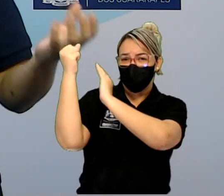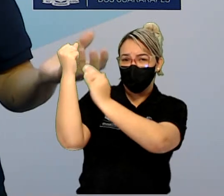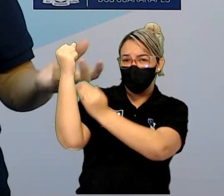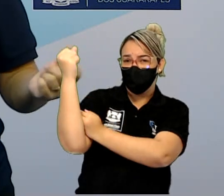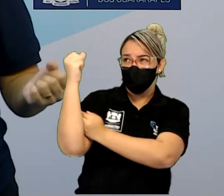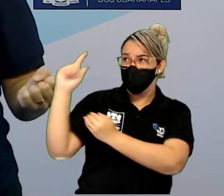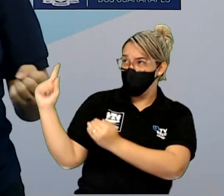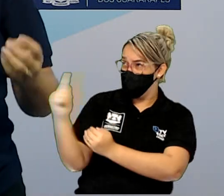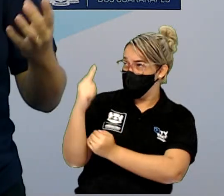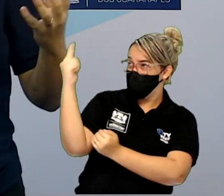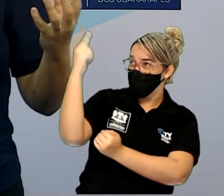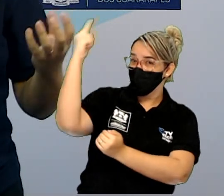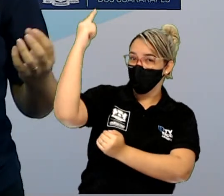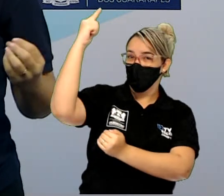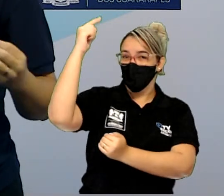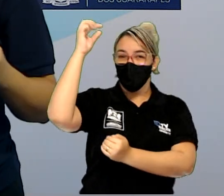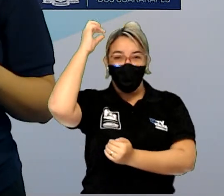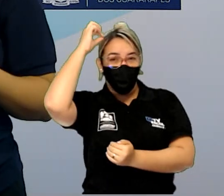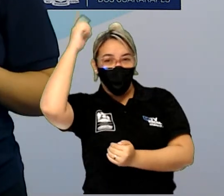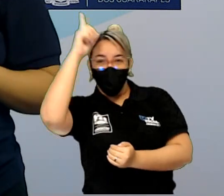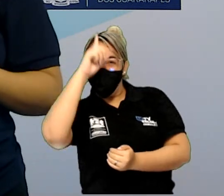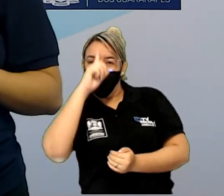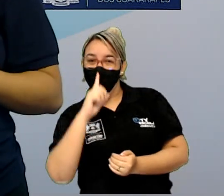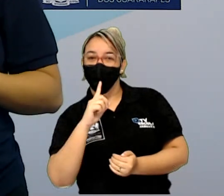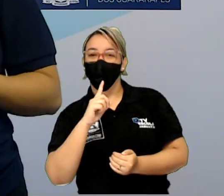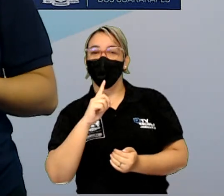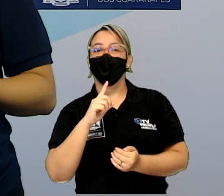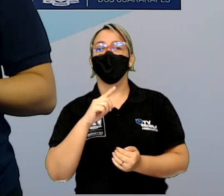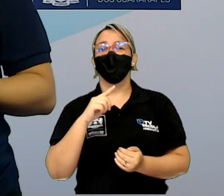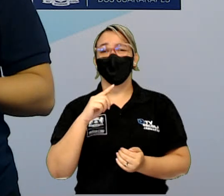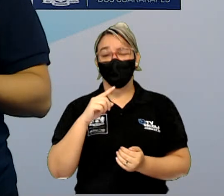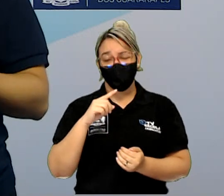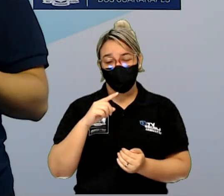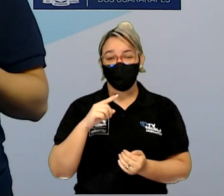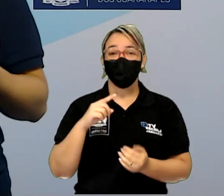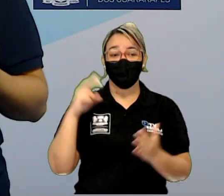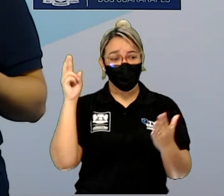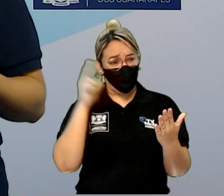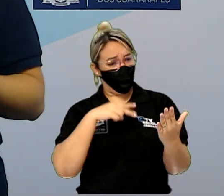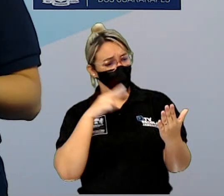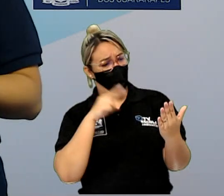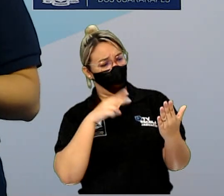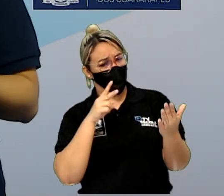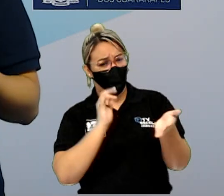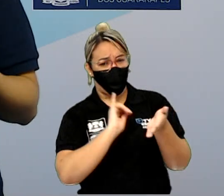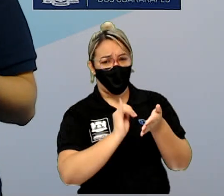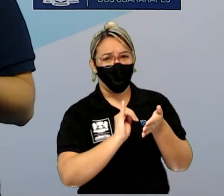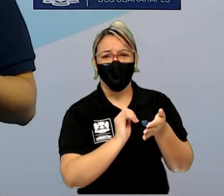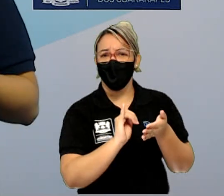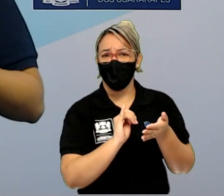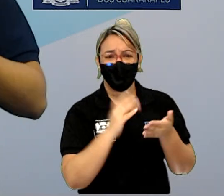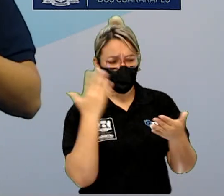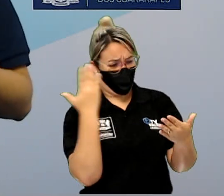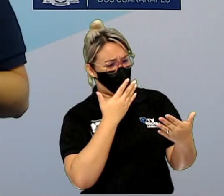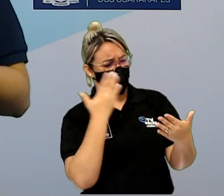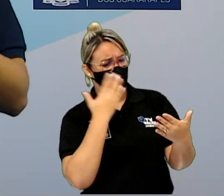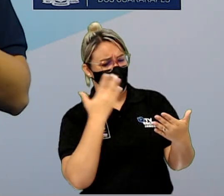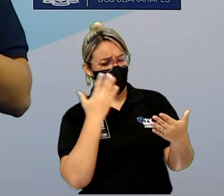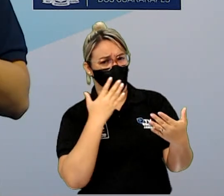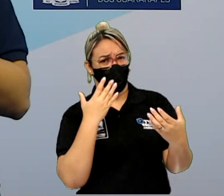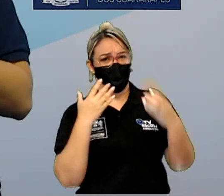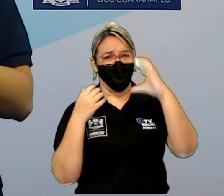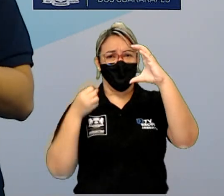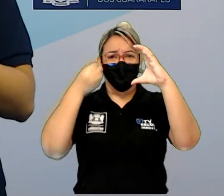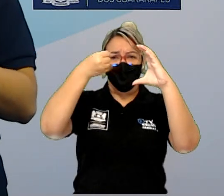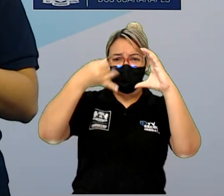altos, loiros. Então, e geralmente quando você lê o conto de fada, você não vê isso, você vê características